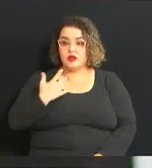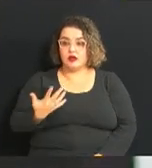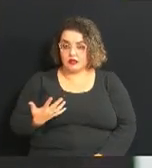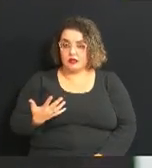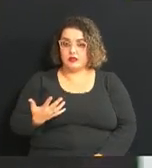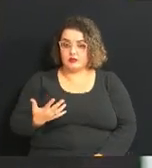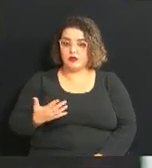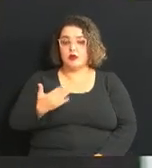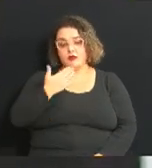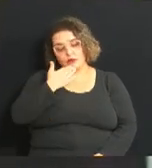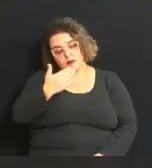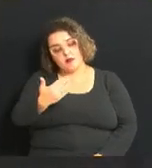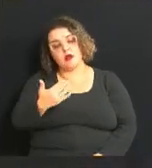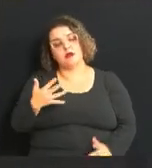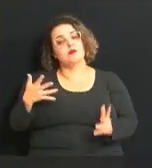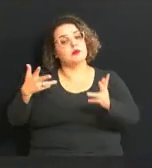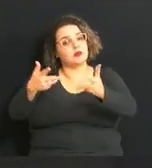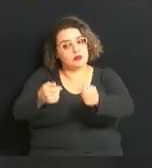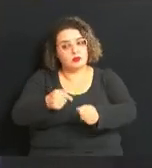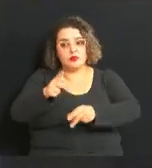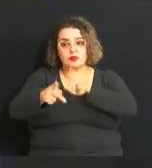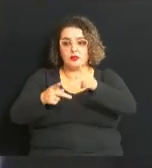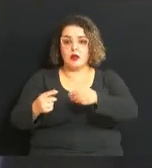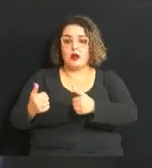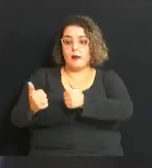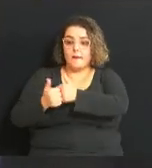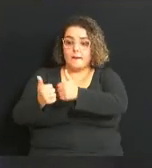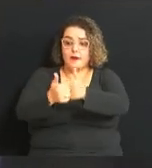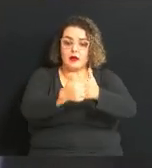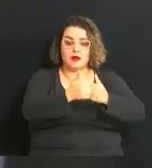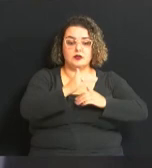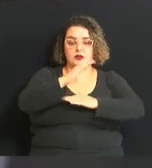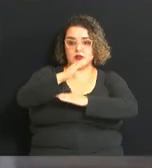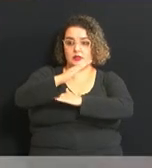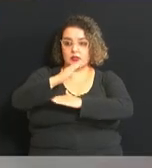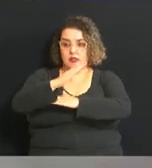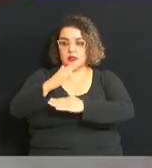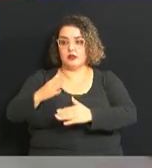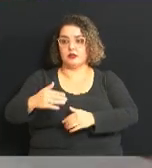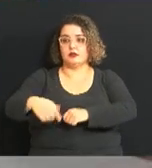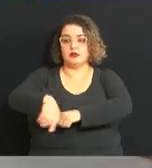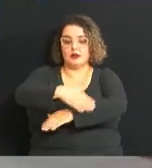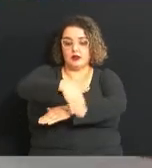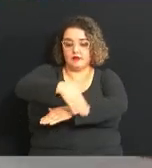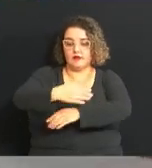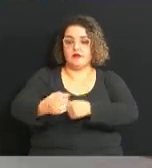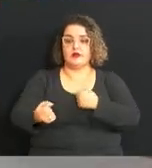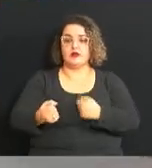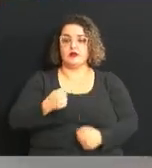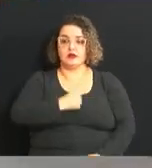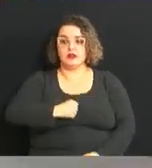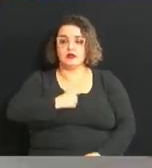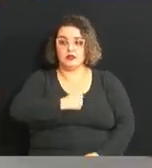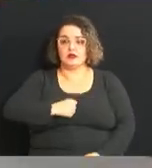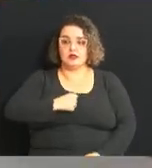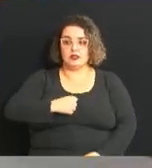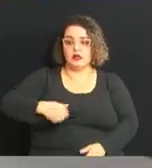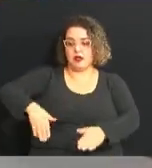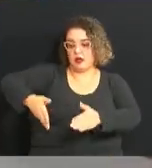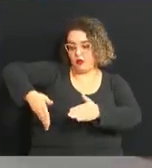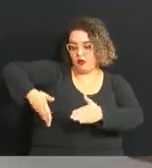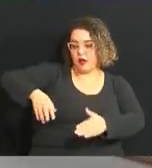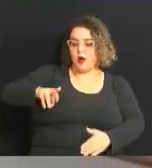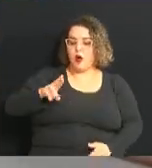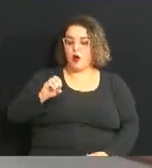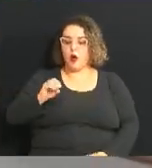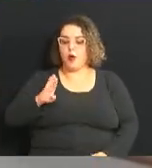solicito até que a população aqui do entorno da Câmara aqui na Avenida da Saudade na rua Roberto Manji que tiver o